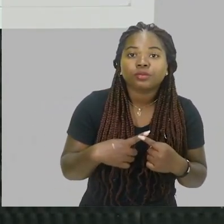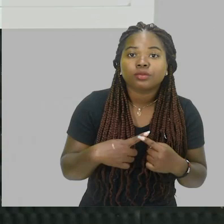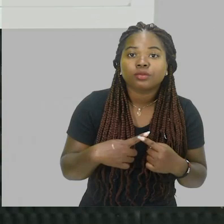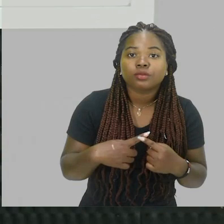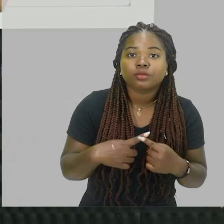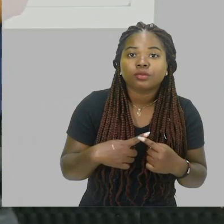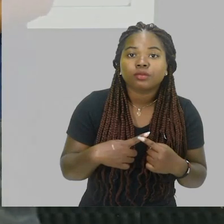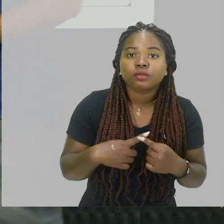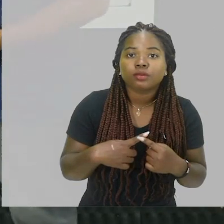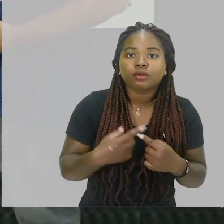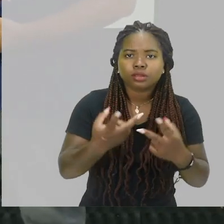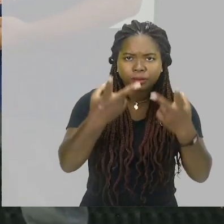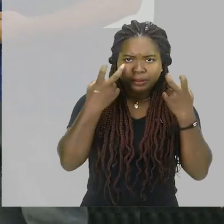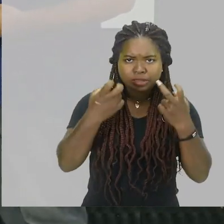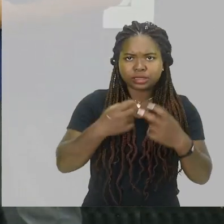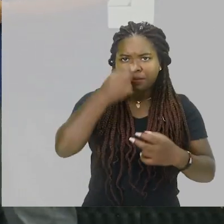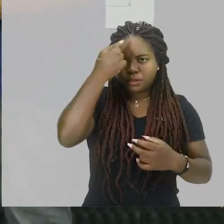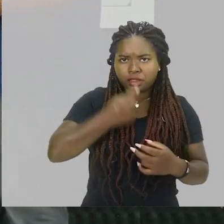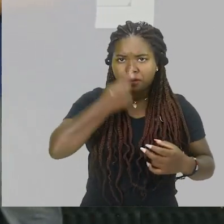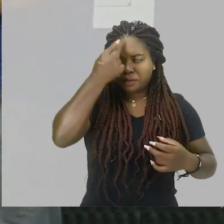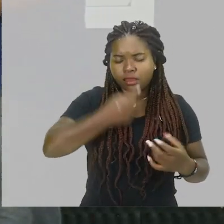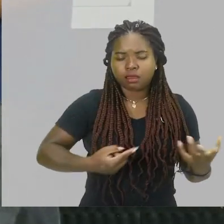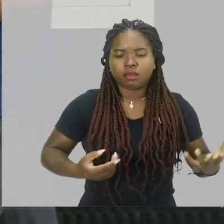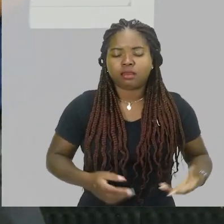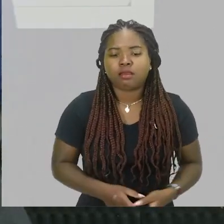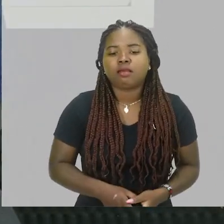configuração, tá ok?